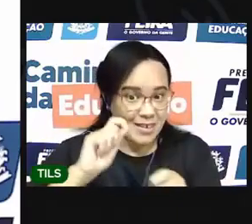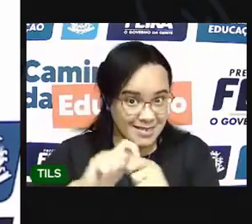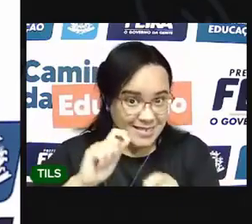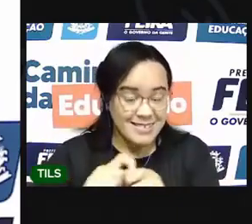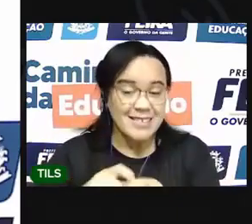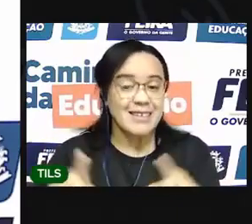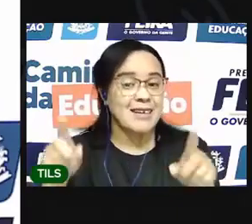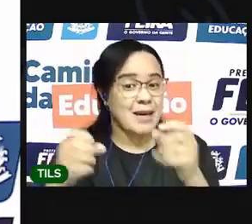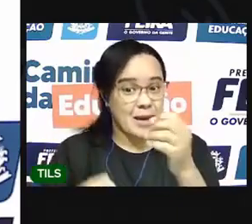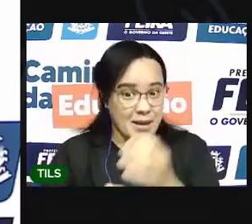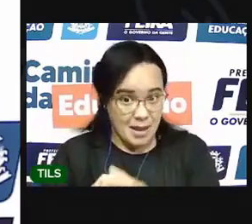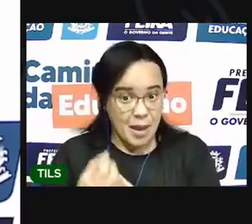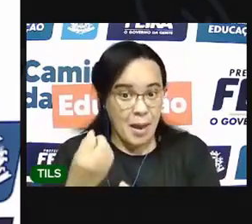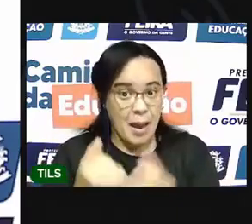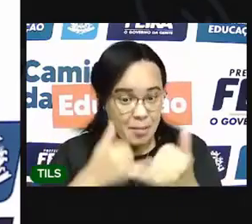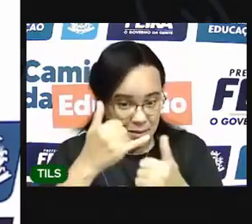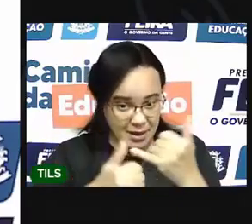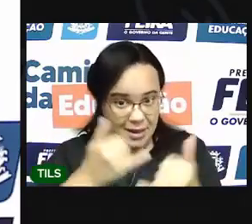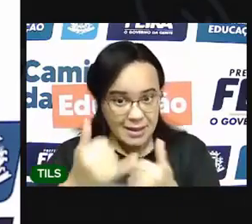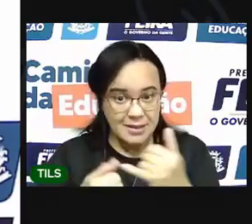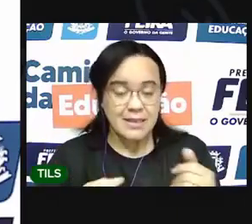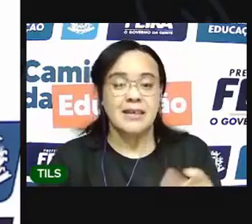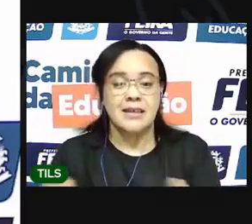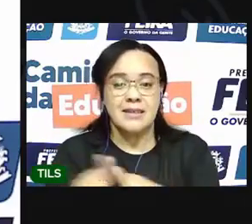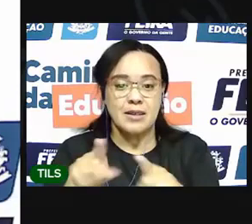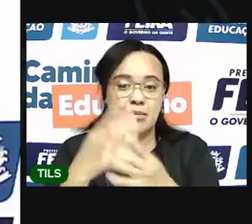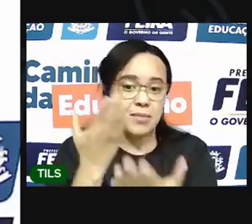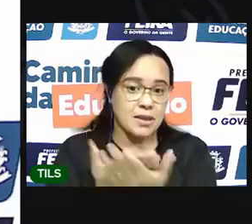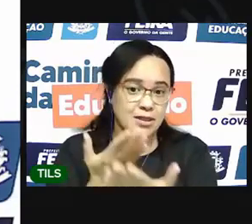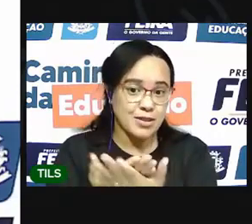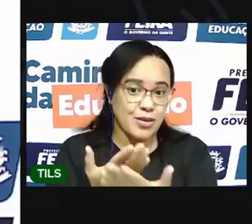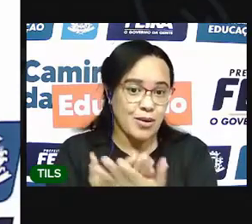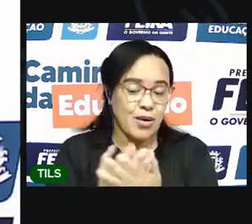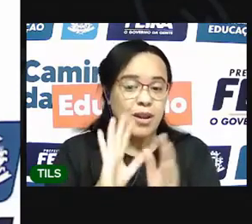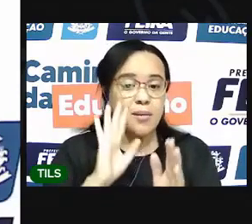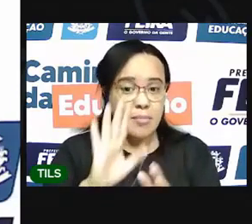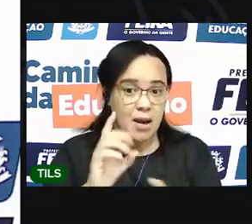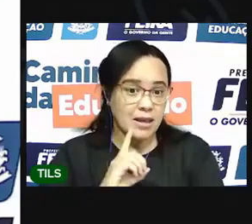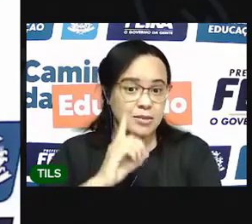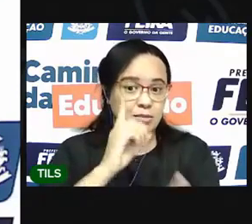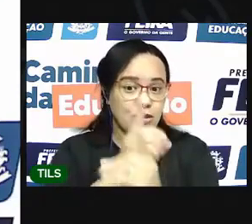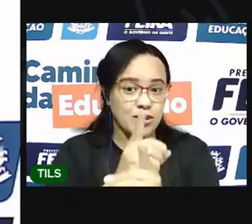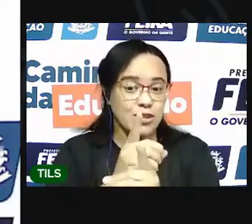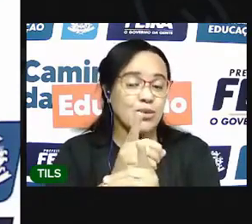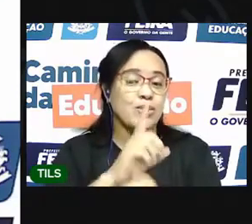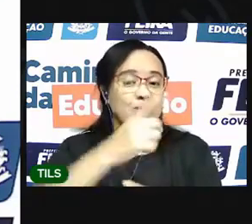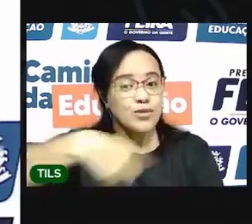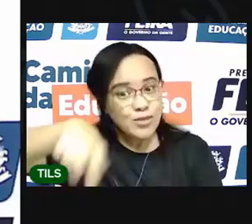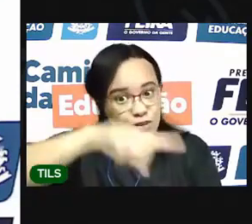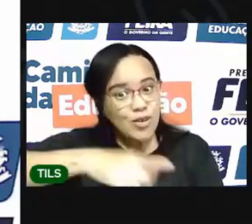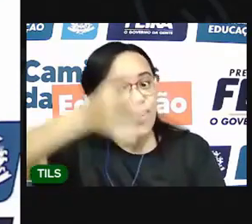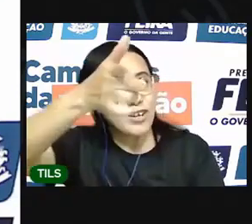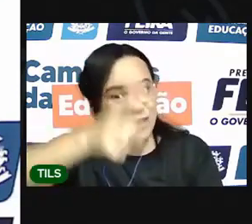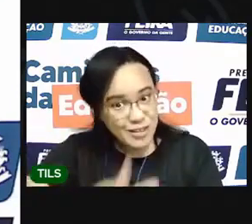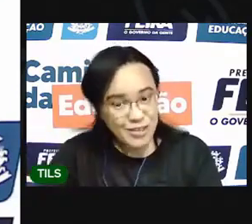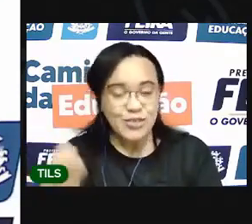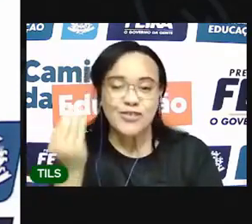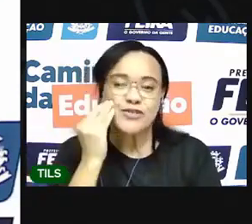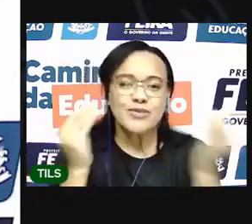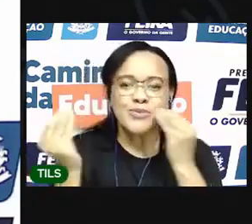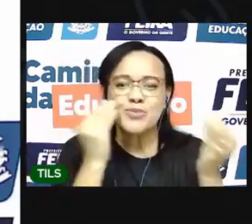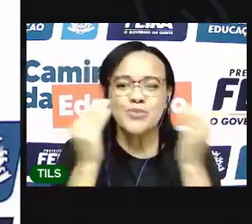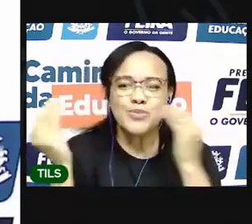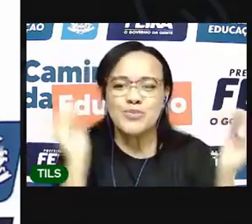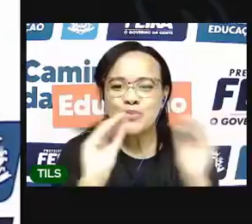A gente se vê no nosso próximo Encontro Criança. Grande beijo. Tchau.